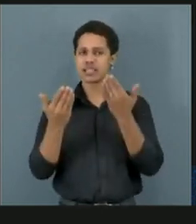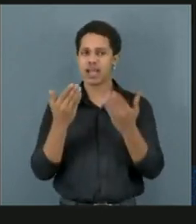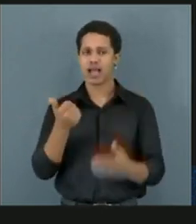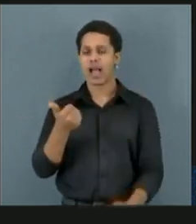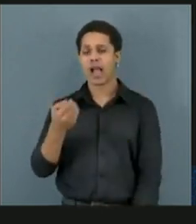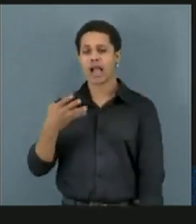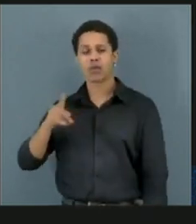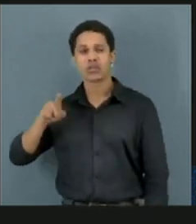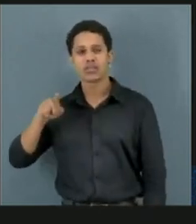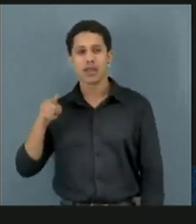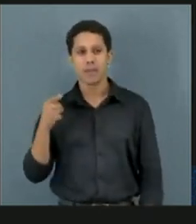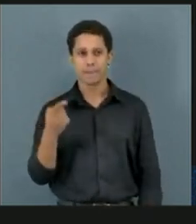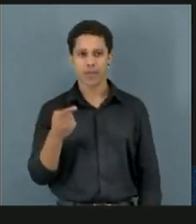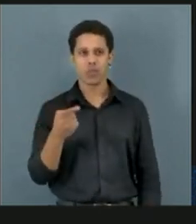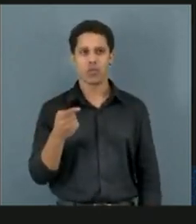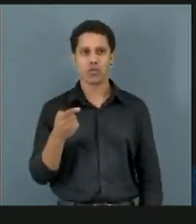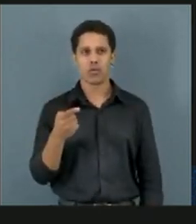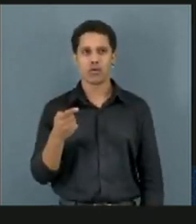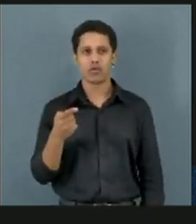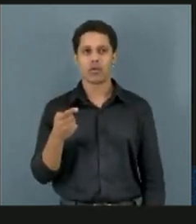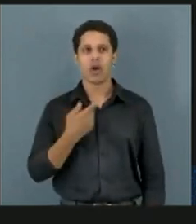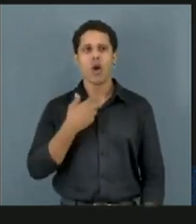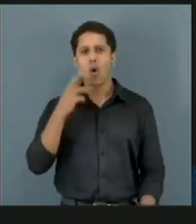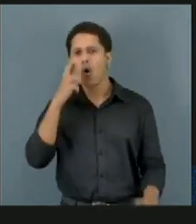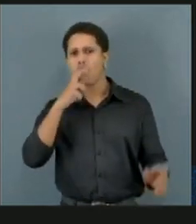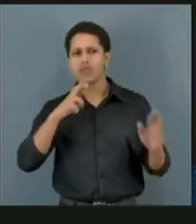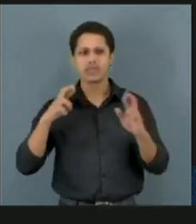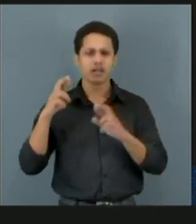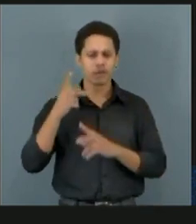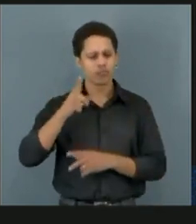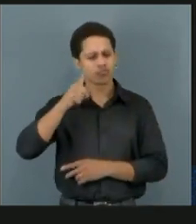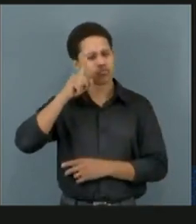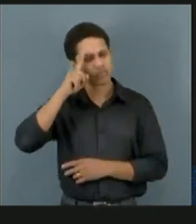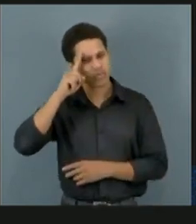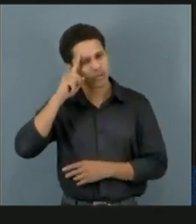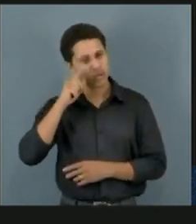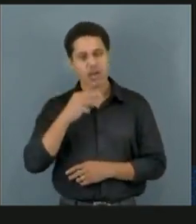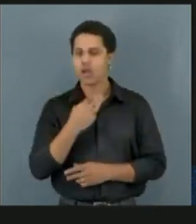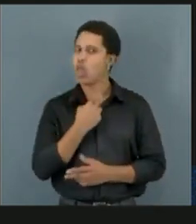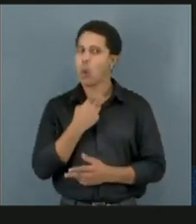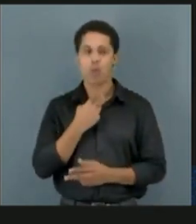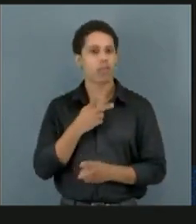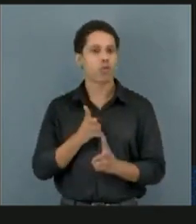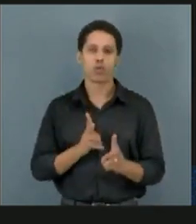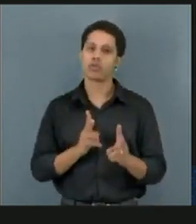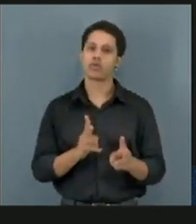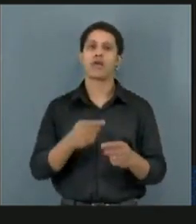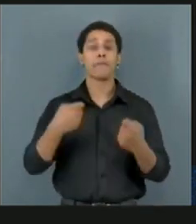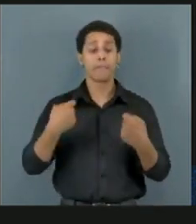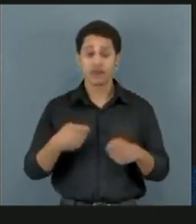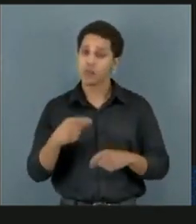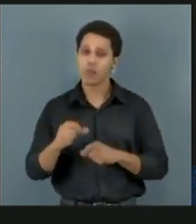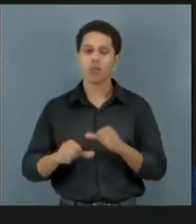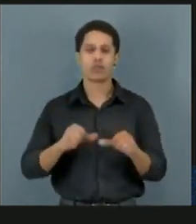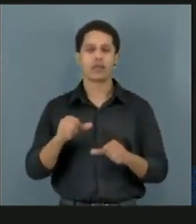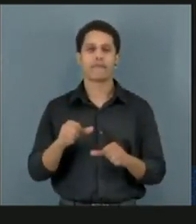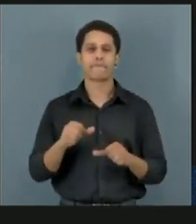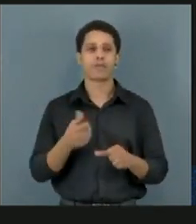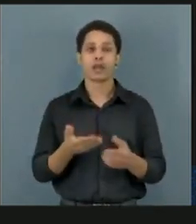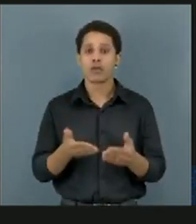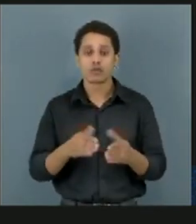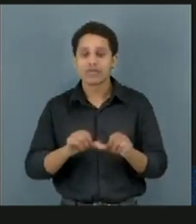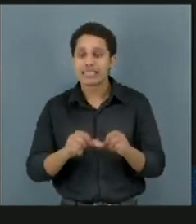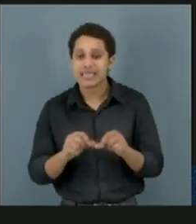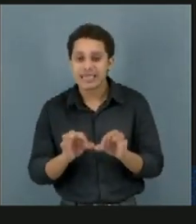mil psiquiatras temos hoje no Brasil, observamos diuturnamente e que não pode continuar. precisamos mudar. Eu só estou pedindo